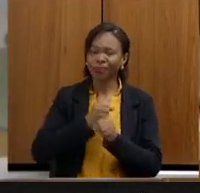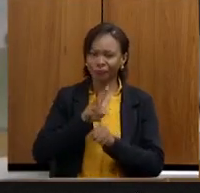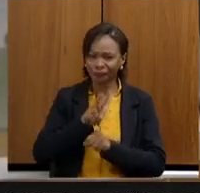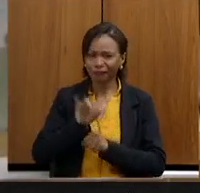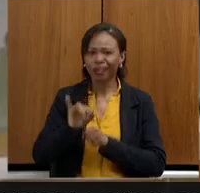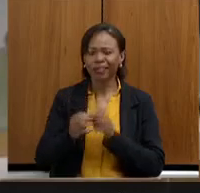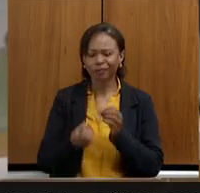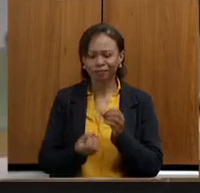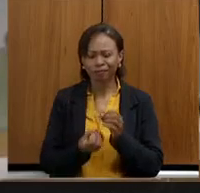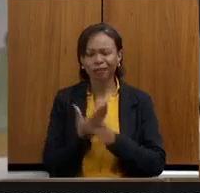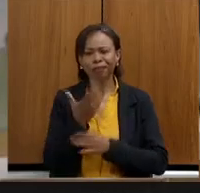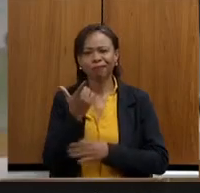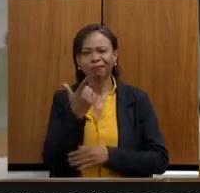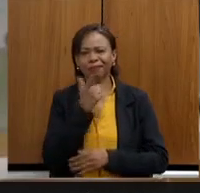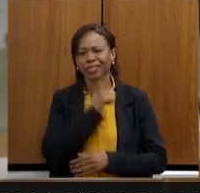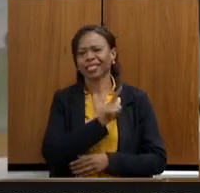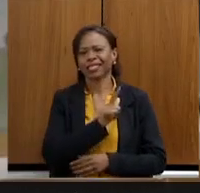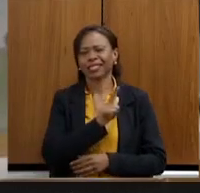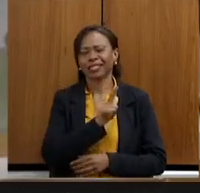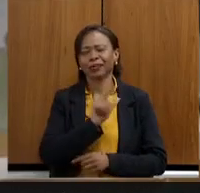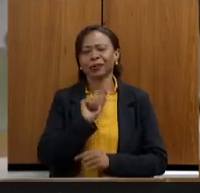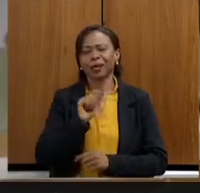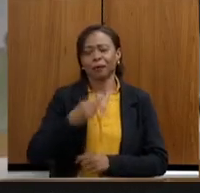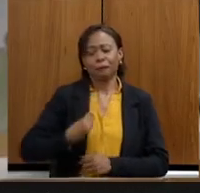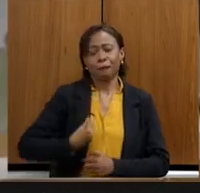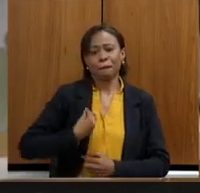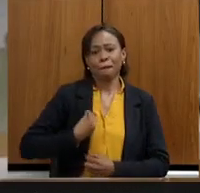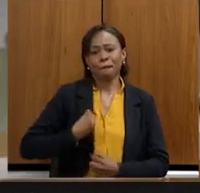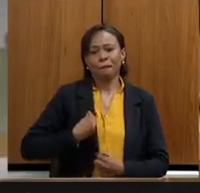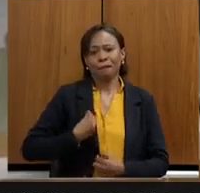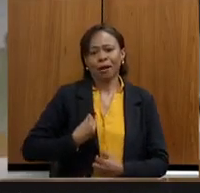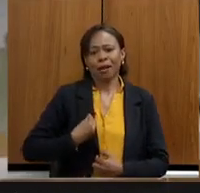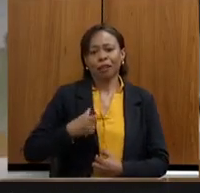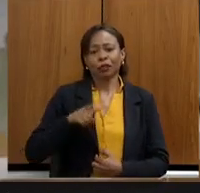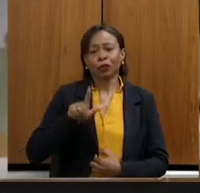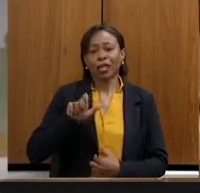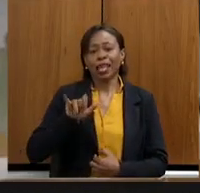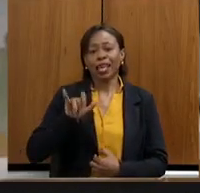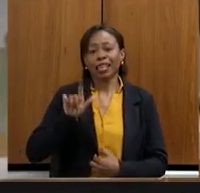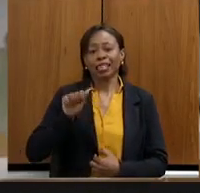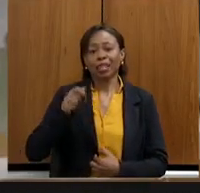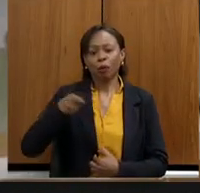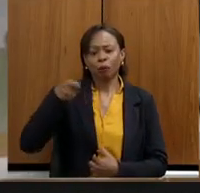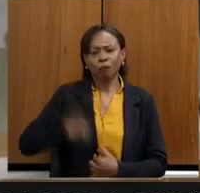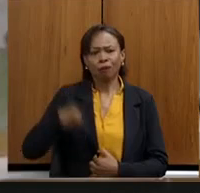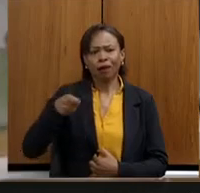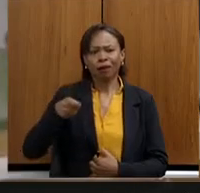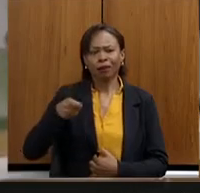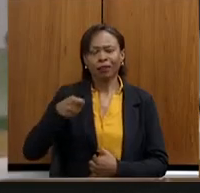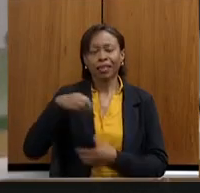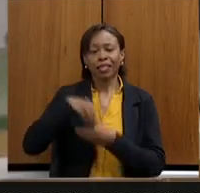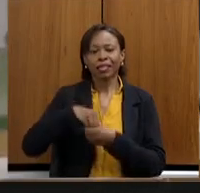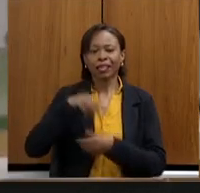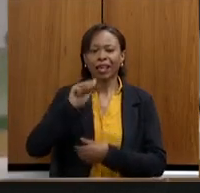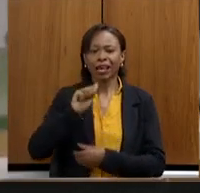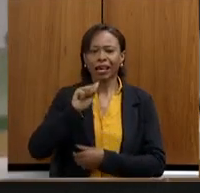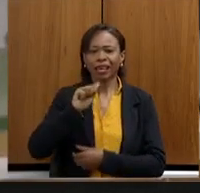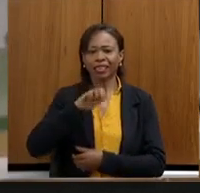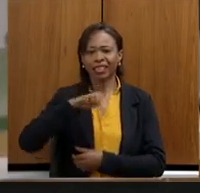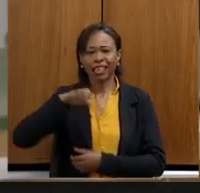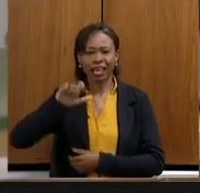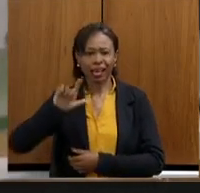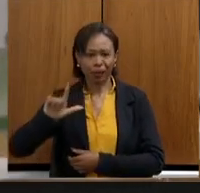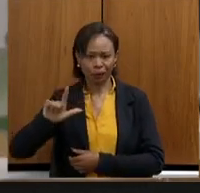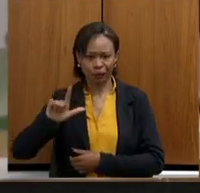para que eles possam participar do leilão que vai ter o ano que vem, na ANEL, para que a gente possa ter esse investimento, com